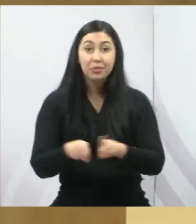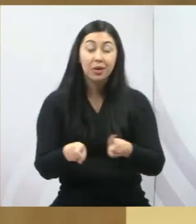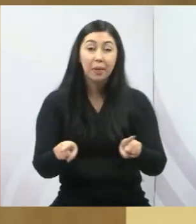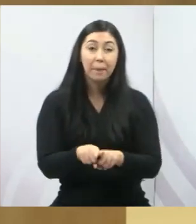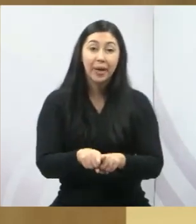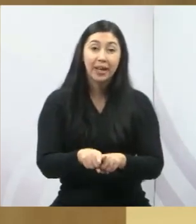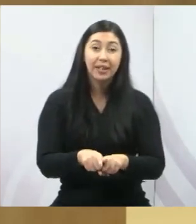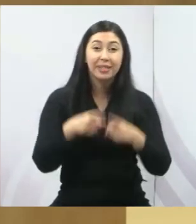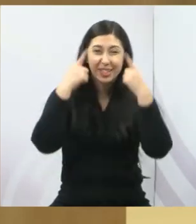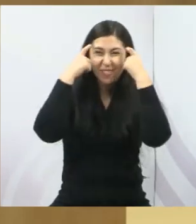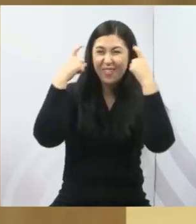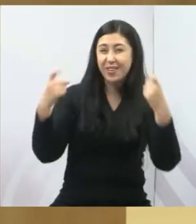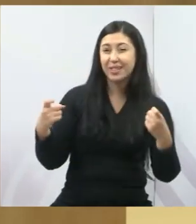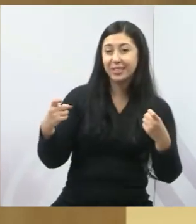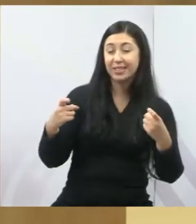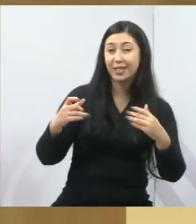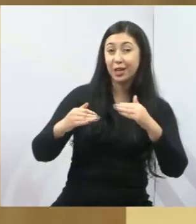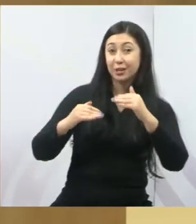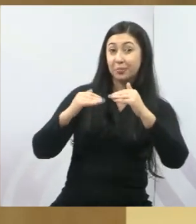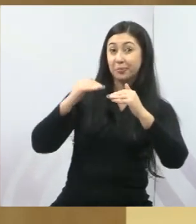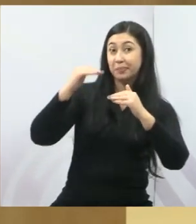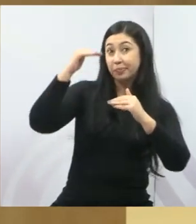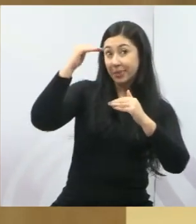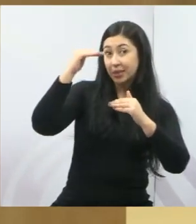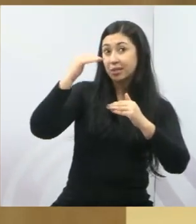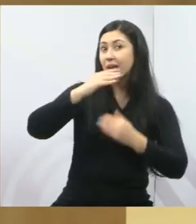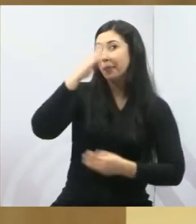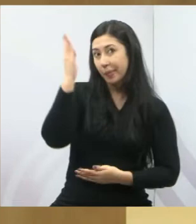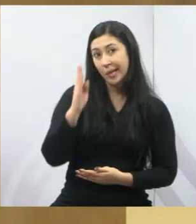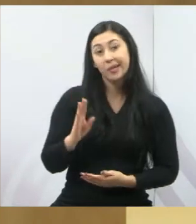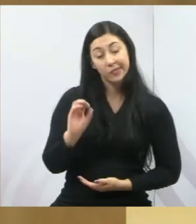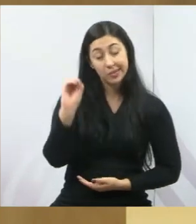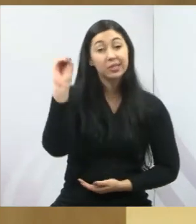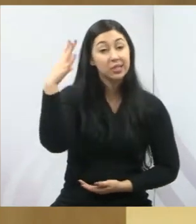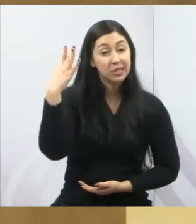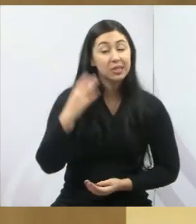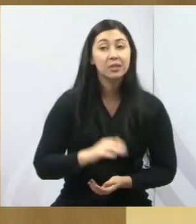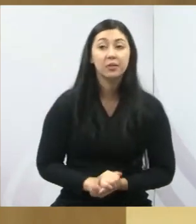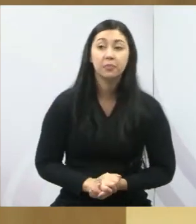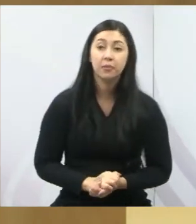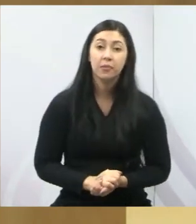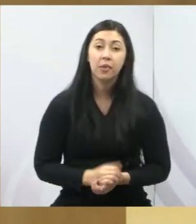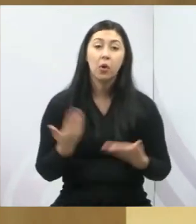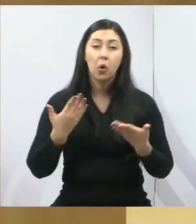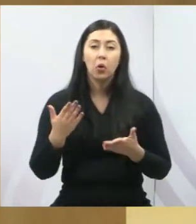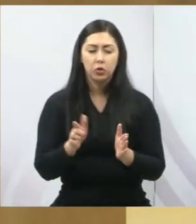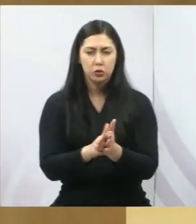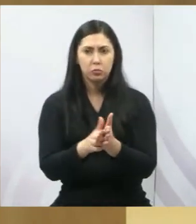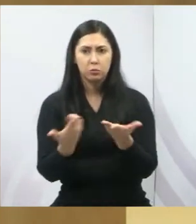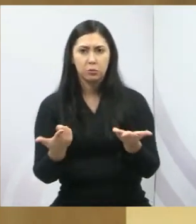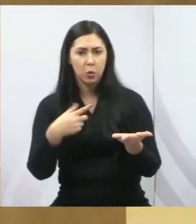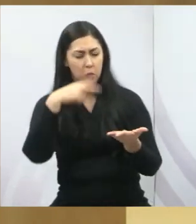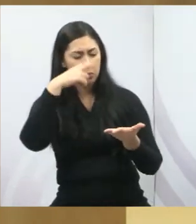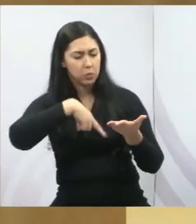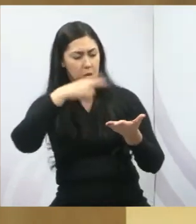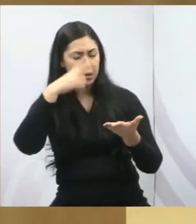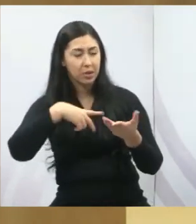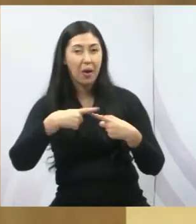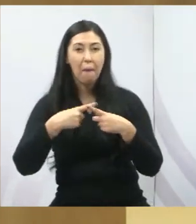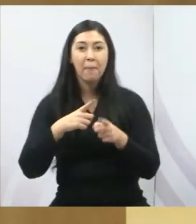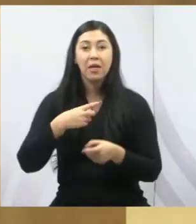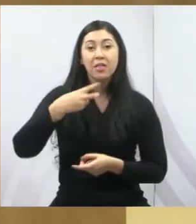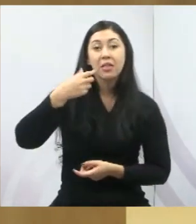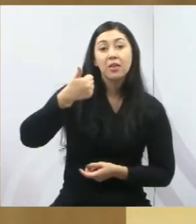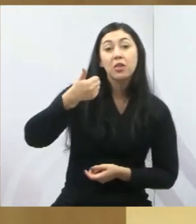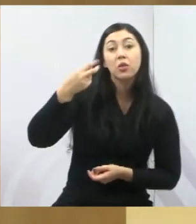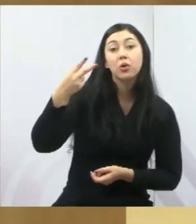índice de violência. O Brasil vai passar por isso. Hoje nós estávamos lendo o jornal e 12 milhões e meio